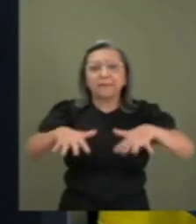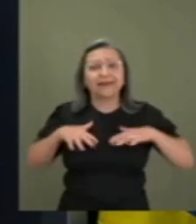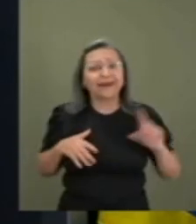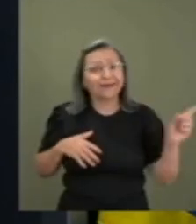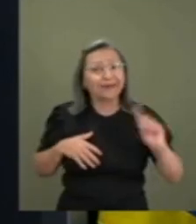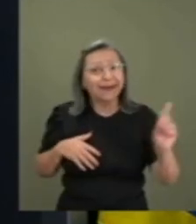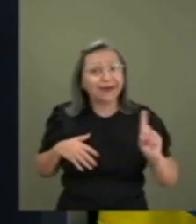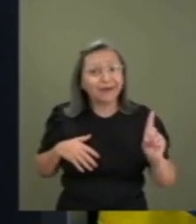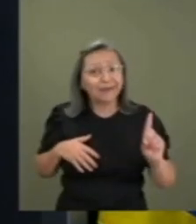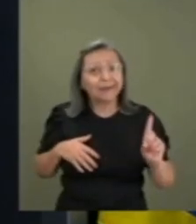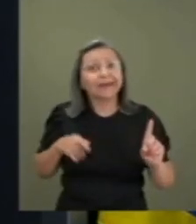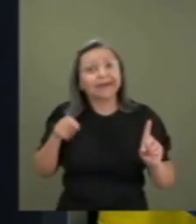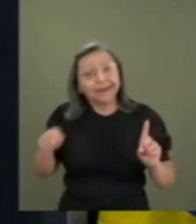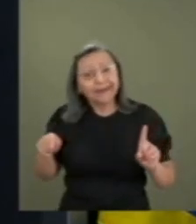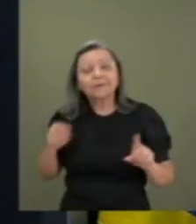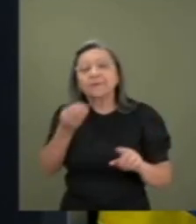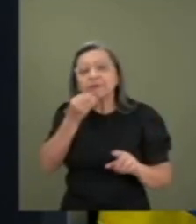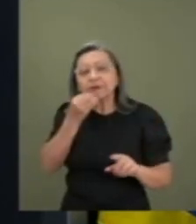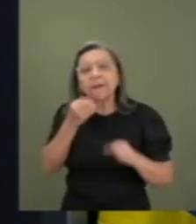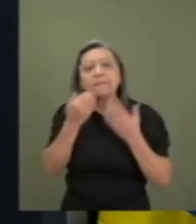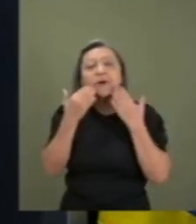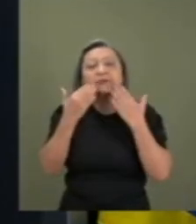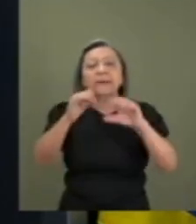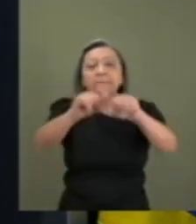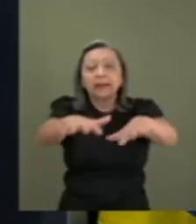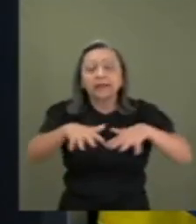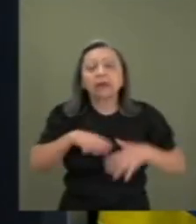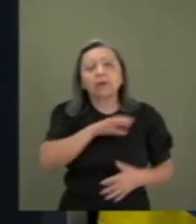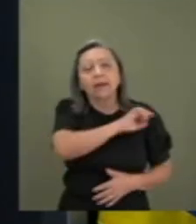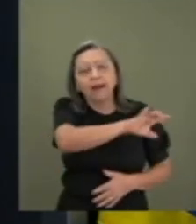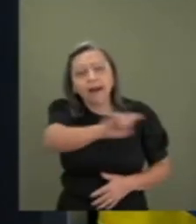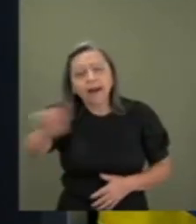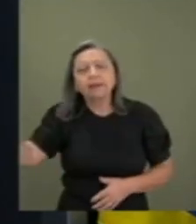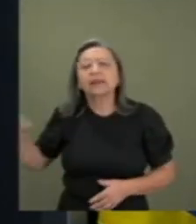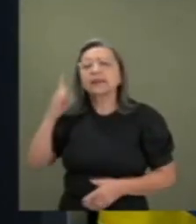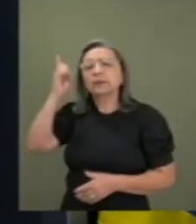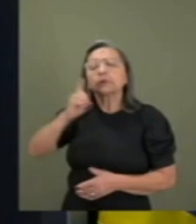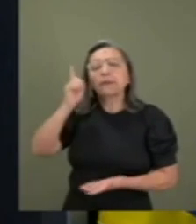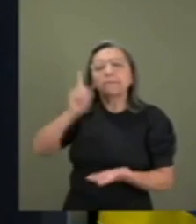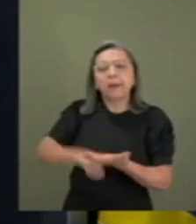Isso tinha que ir para o plenário, para cada deputado deixar sua digital.